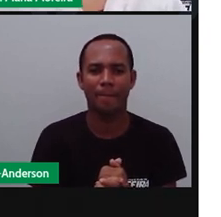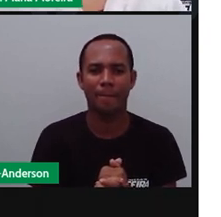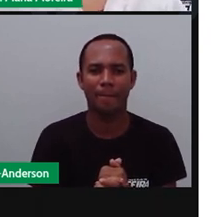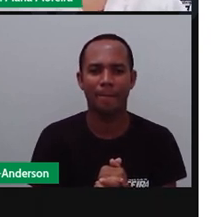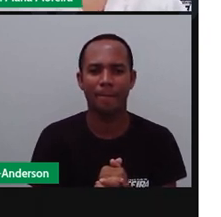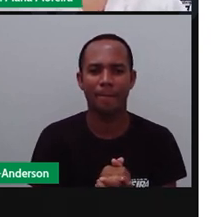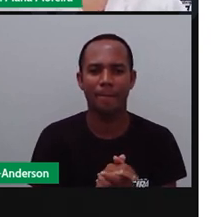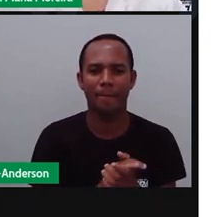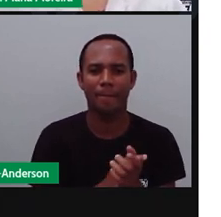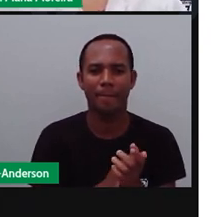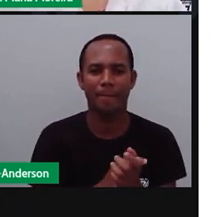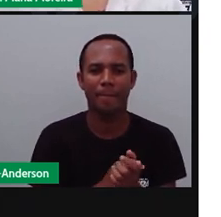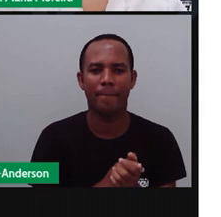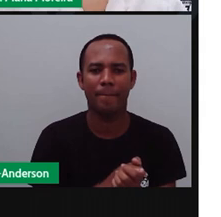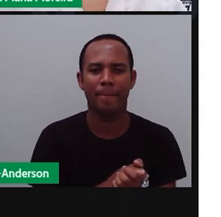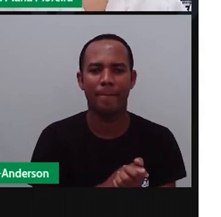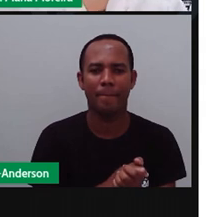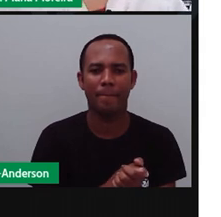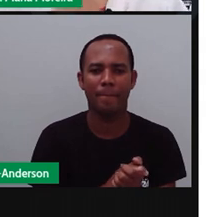seis.